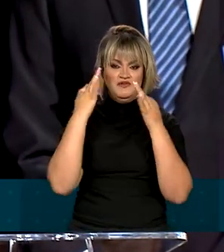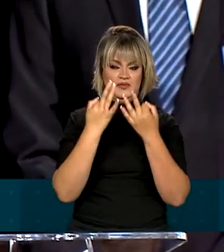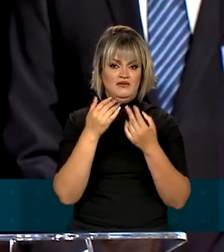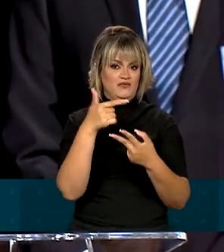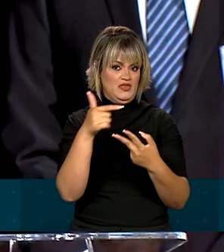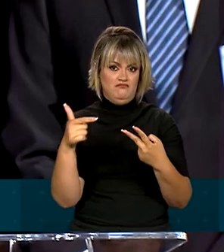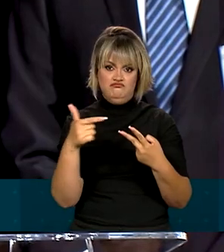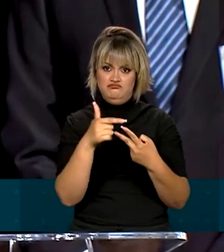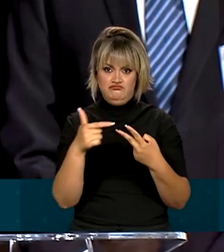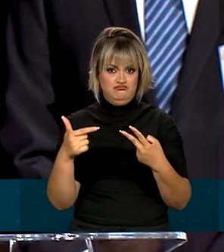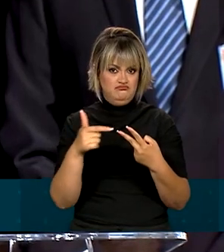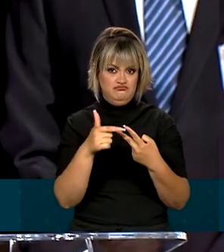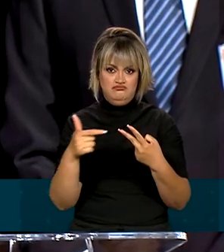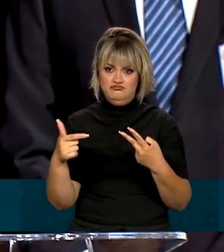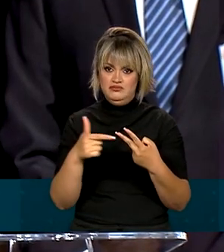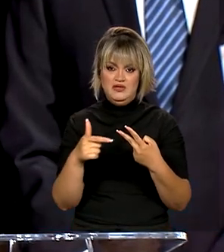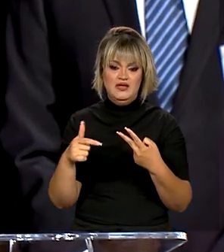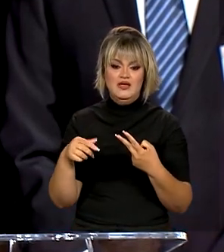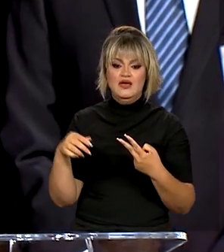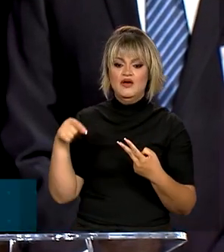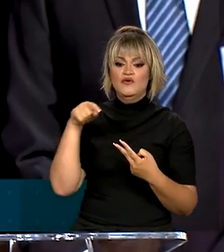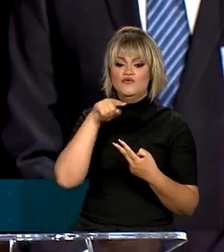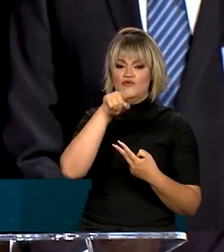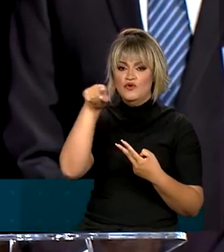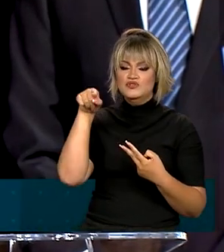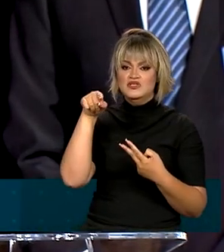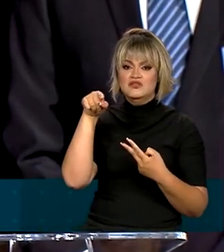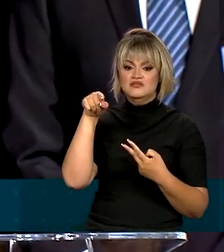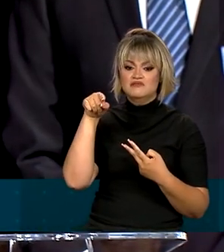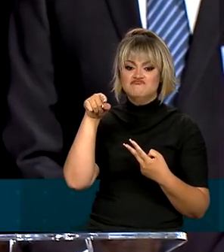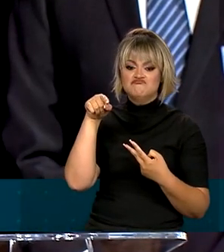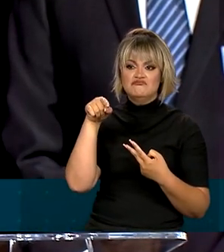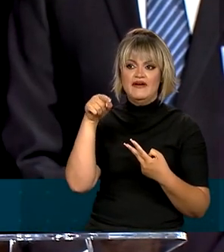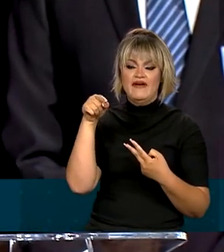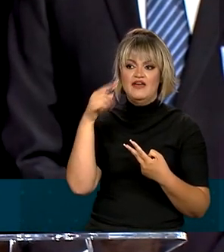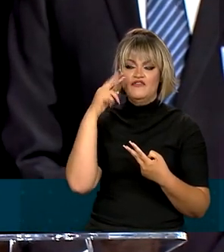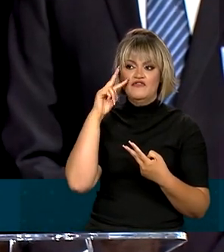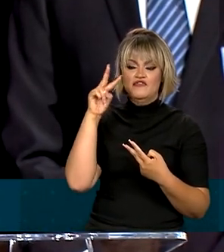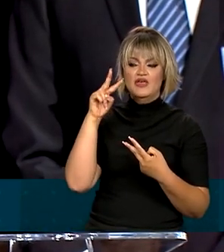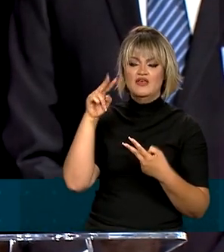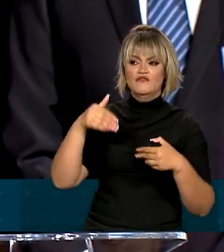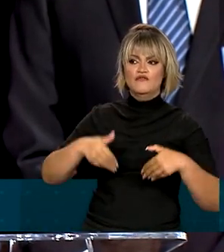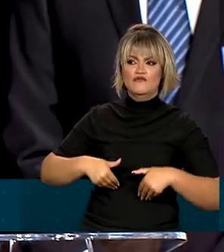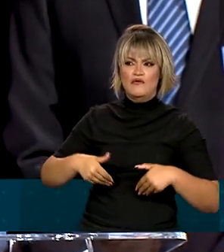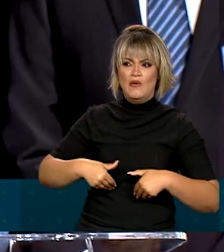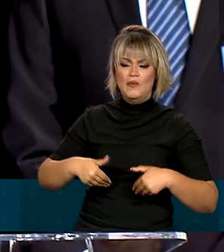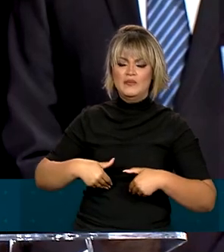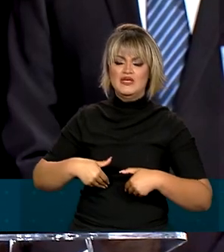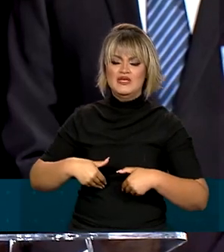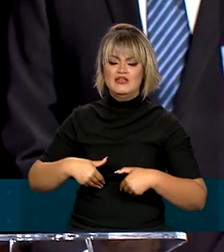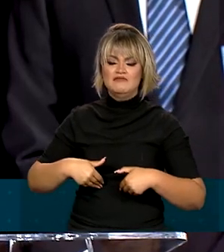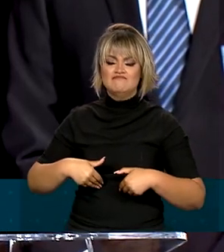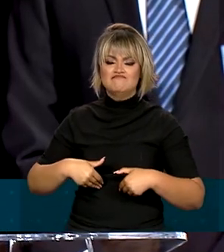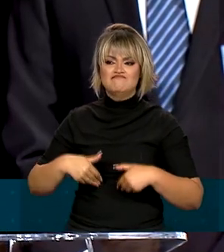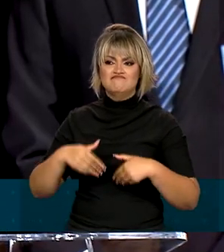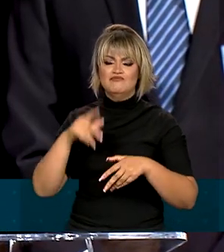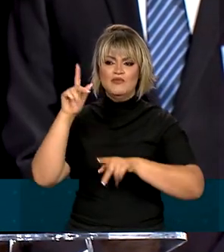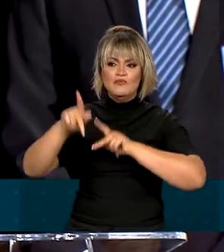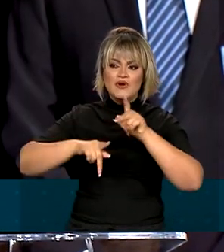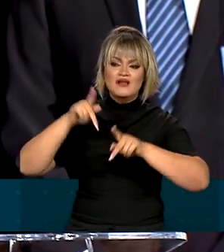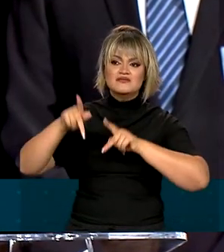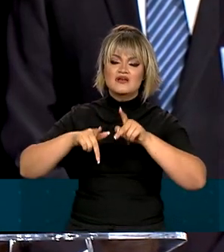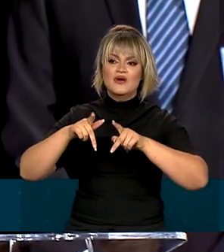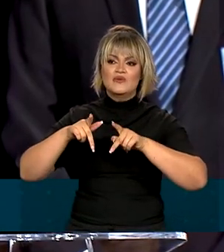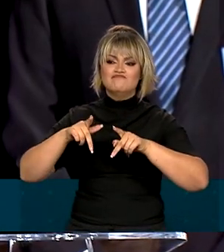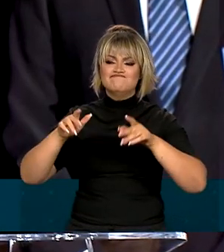previsto. Eu acho que não há ninguém que seja contra você enfrentar a questão da fome e da população